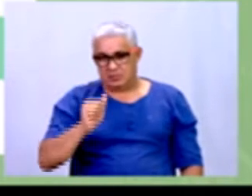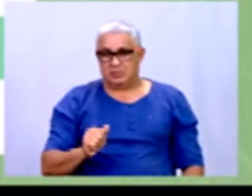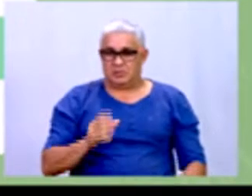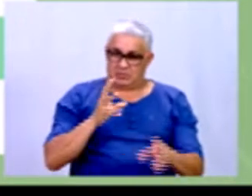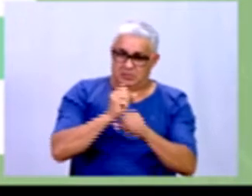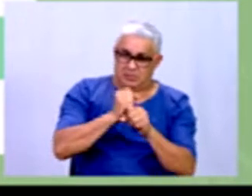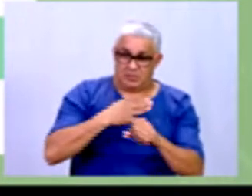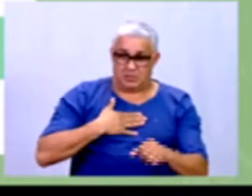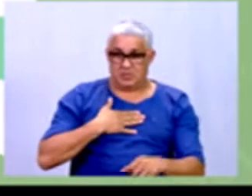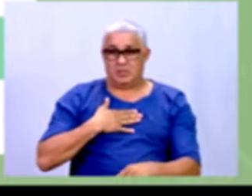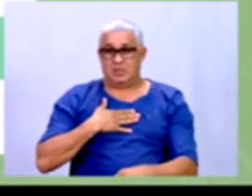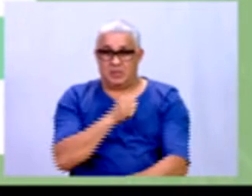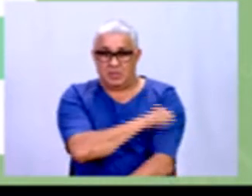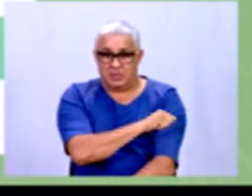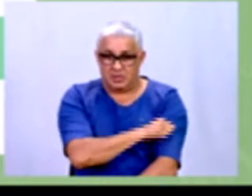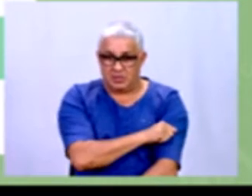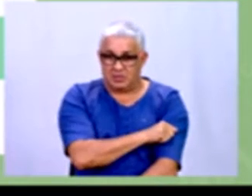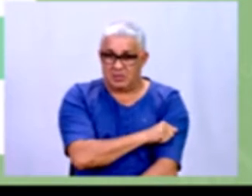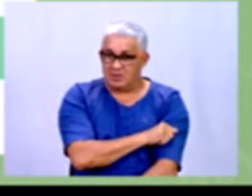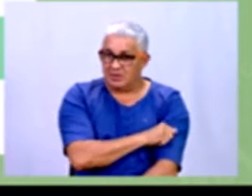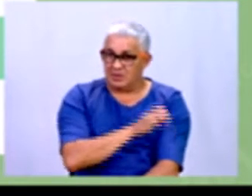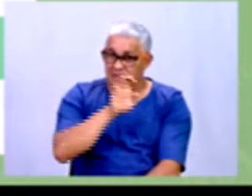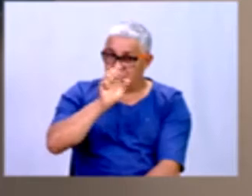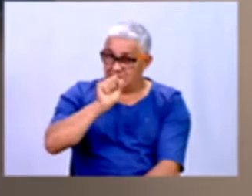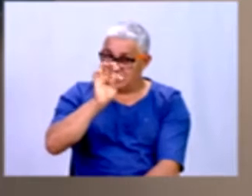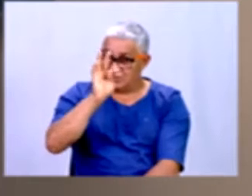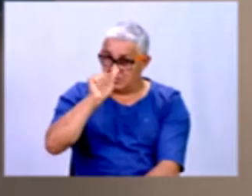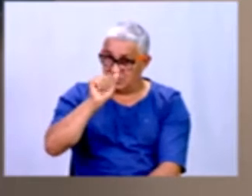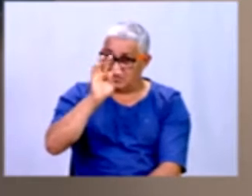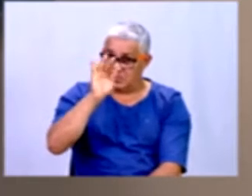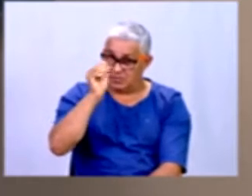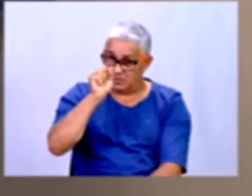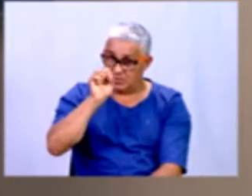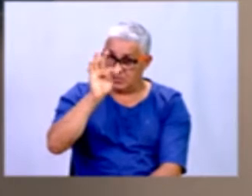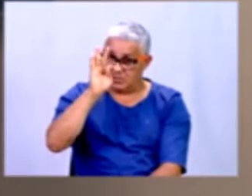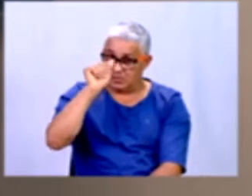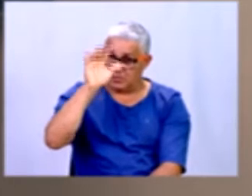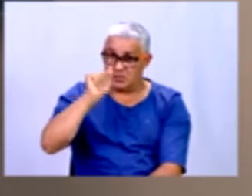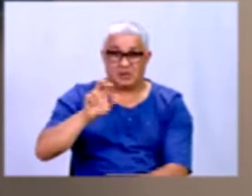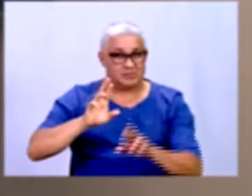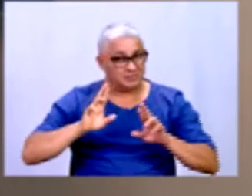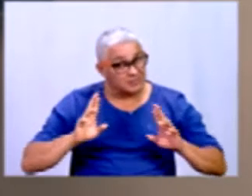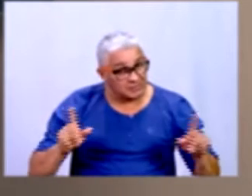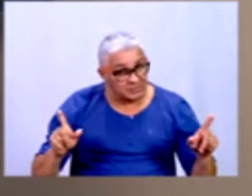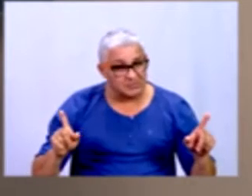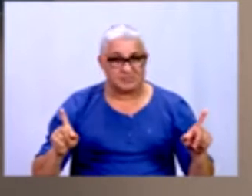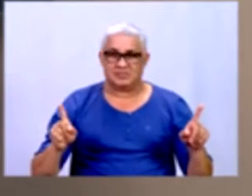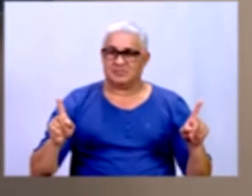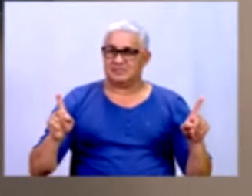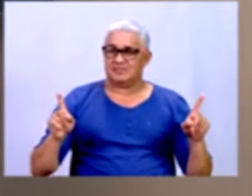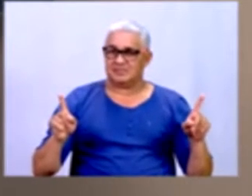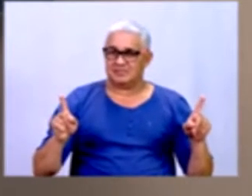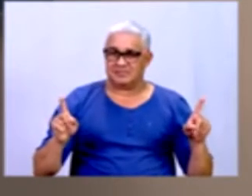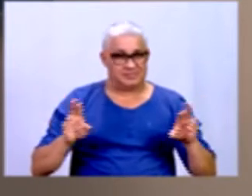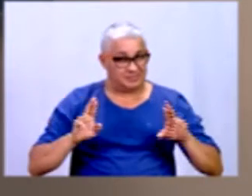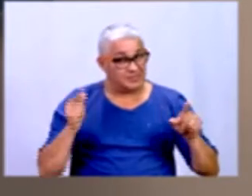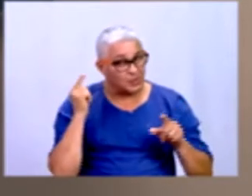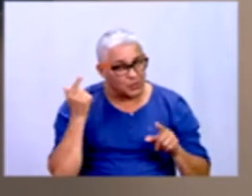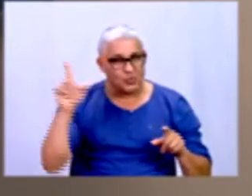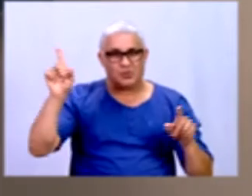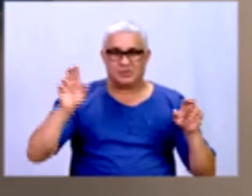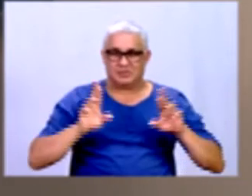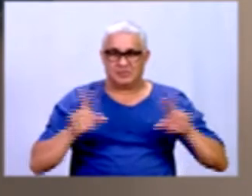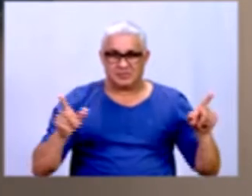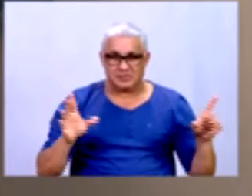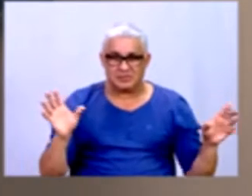Beleza. Isso não é estatística, entendeu? A partir do momento que eu fizer isso, para chegar a alguma